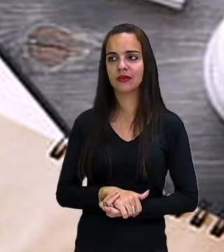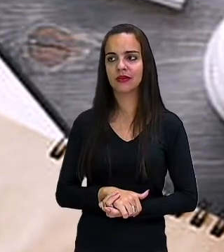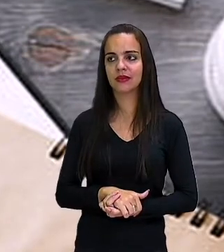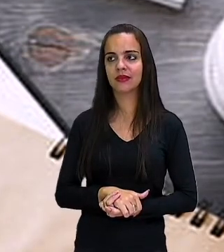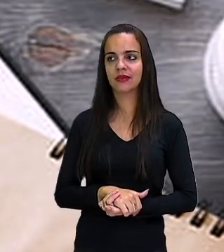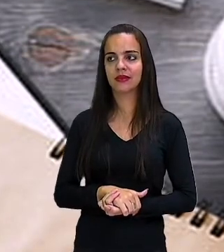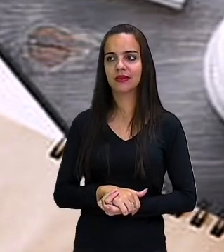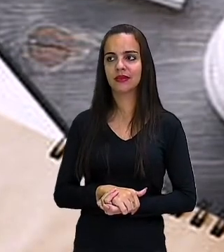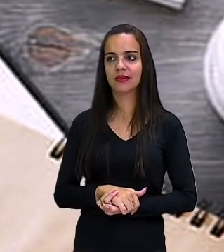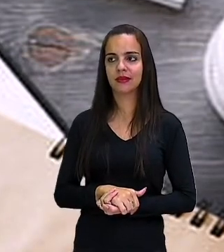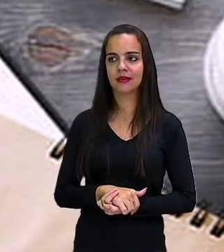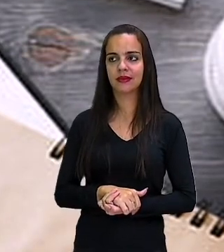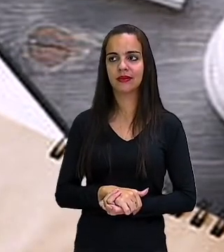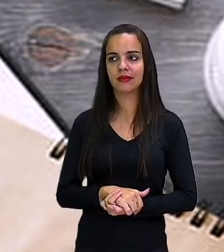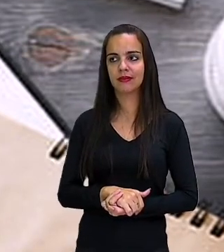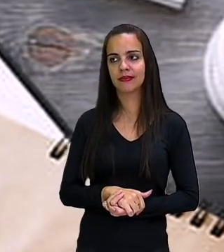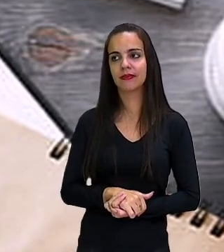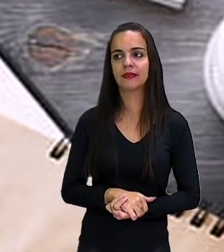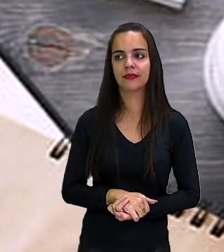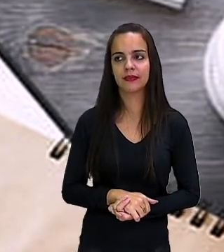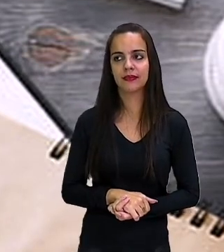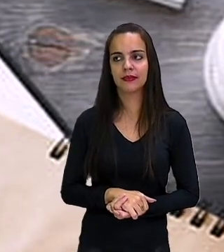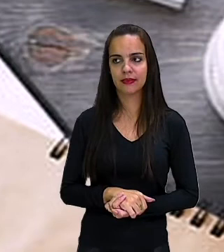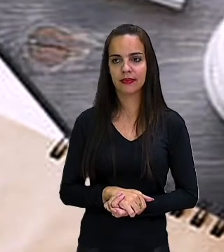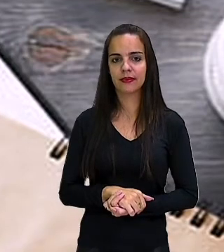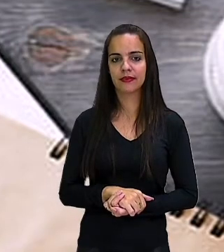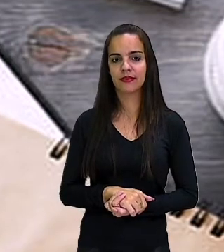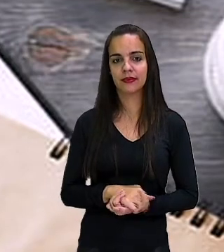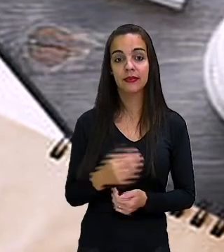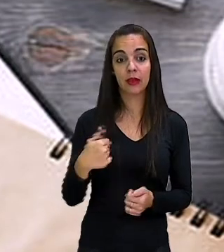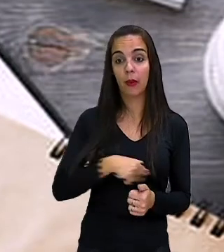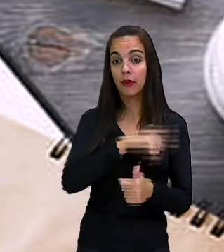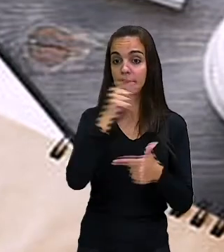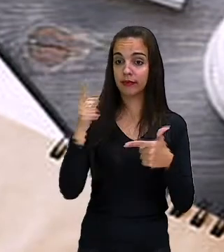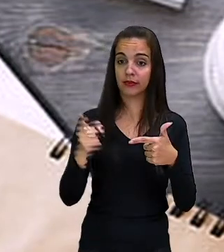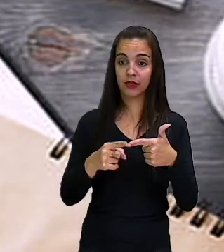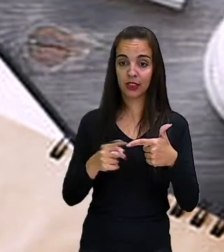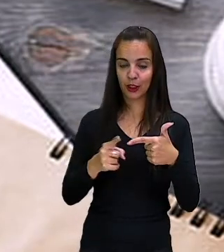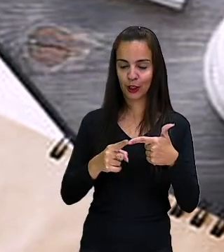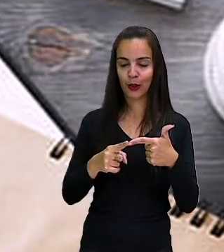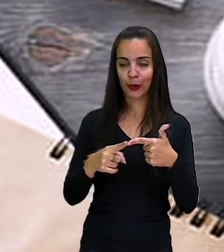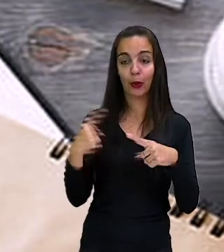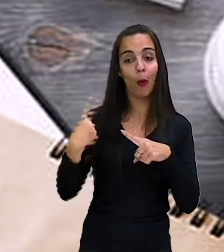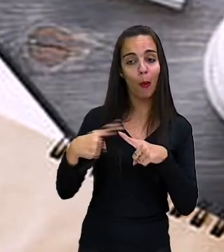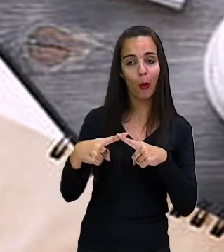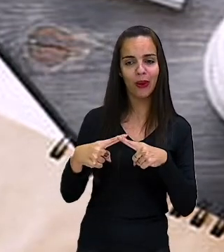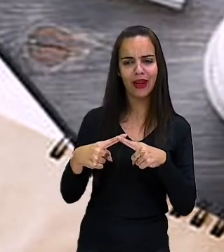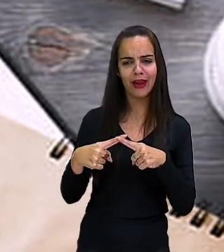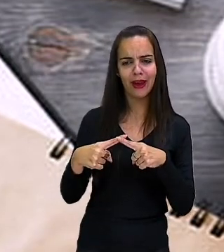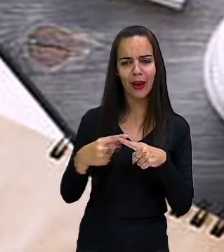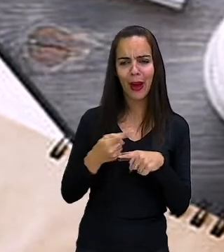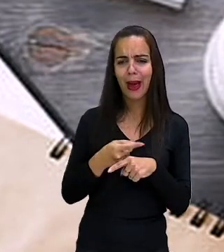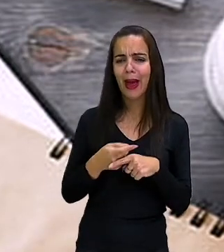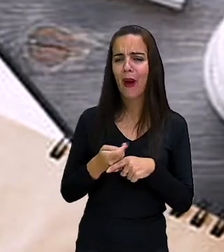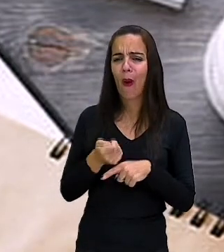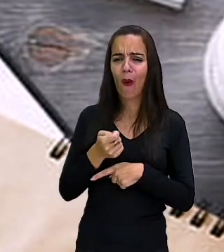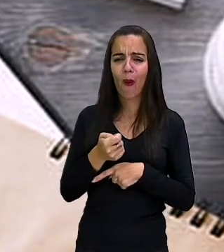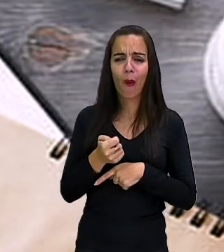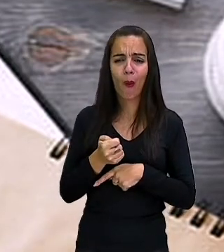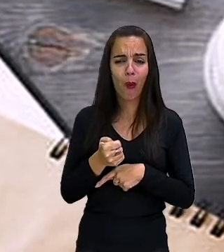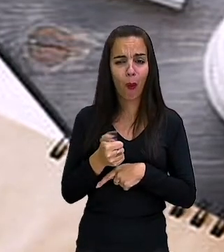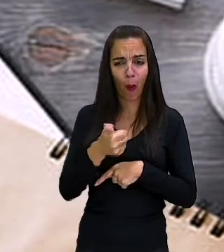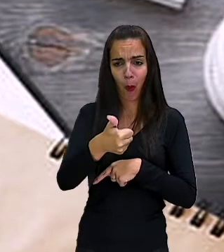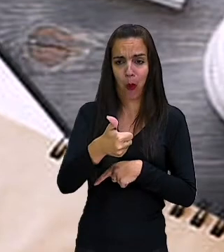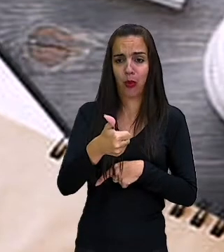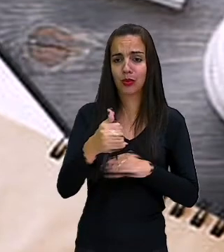Not everything that is on the internet is true. Nem tudo que está na internet é